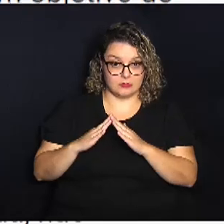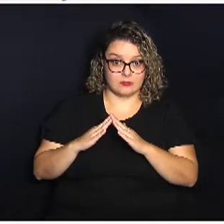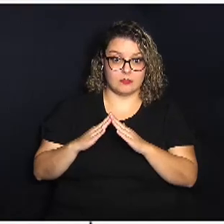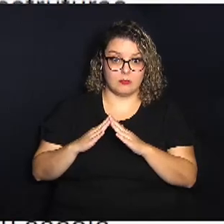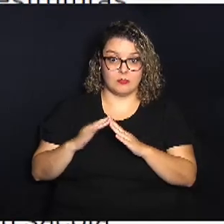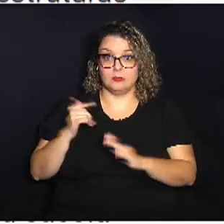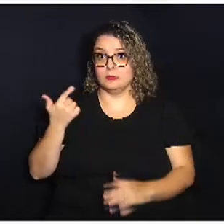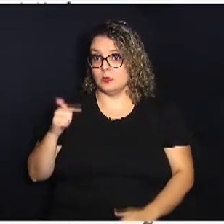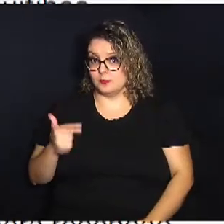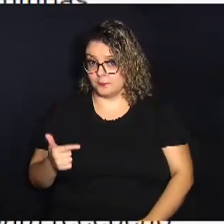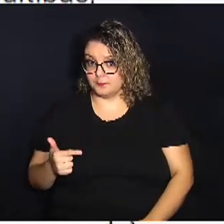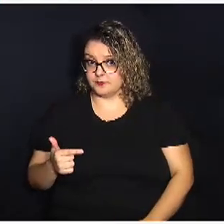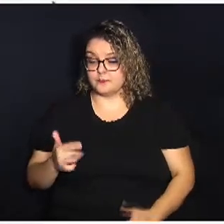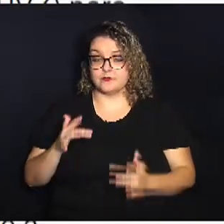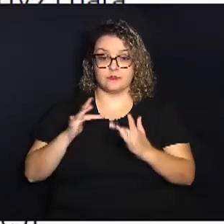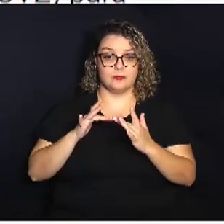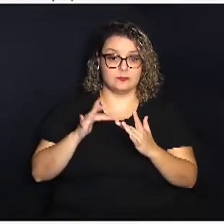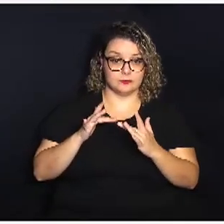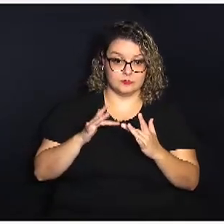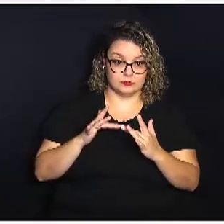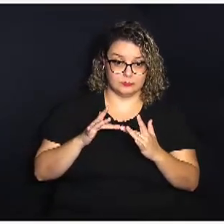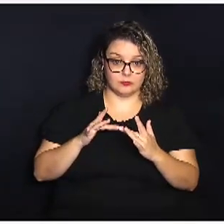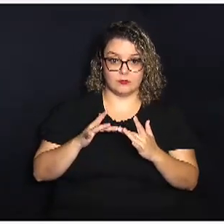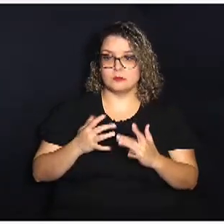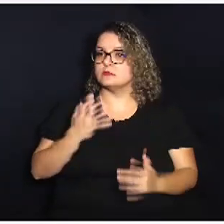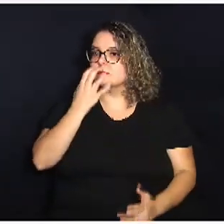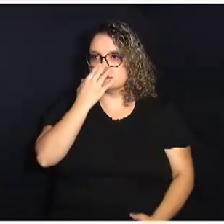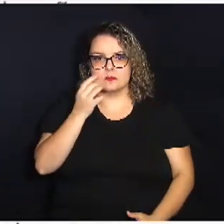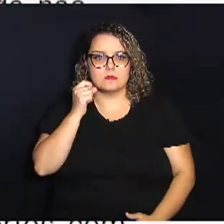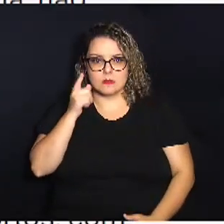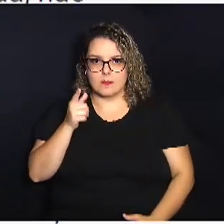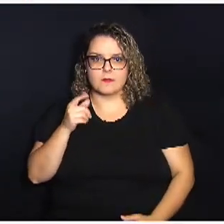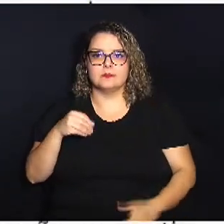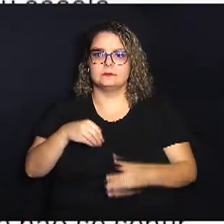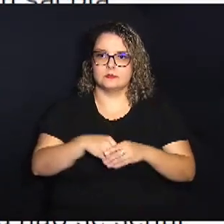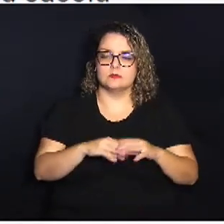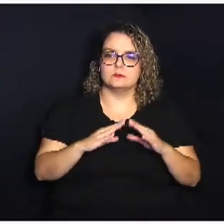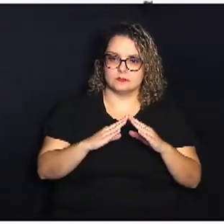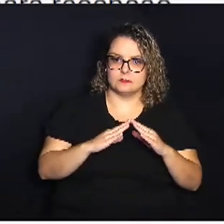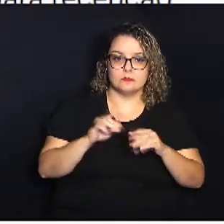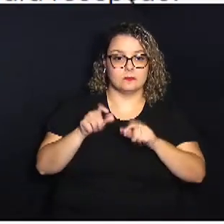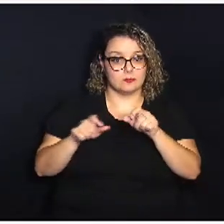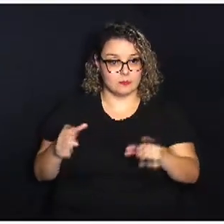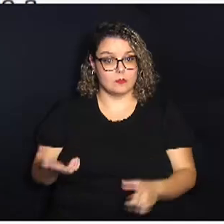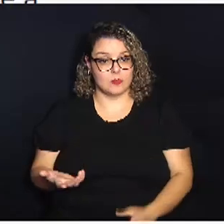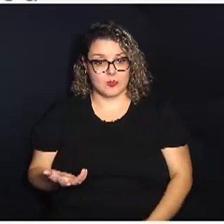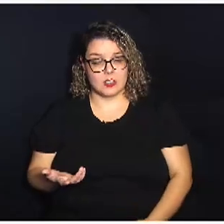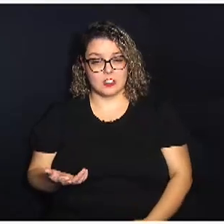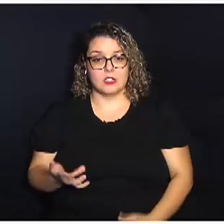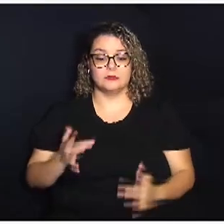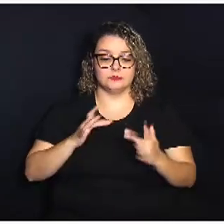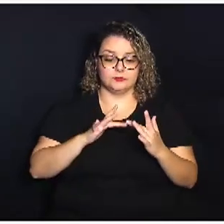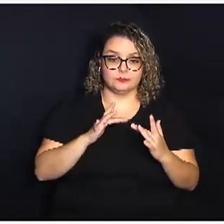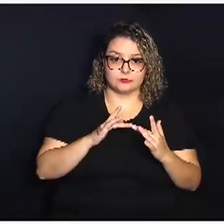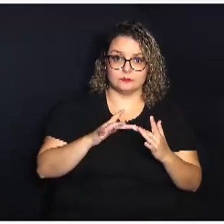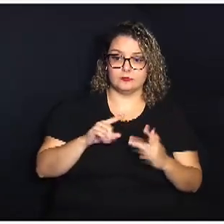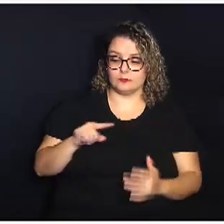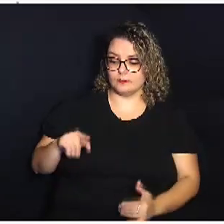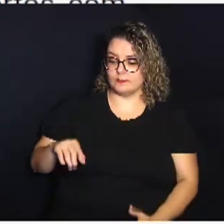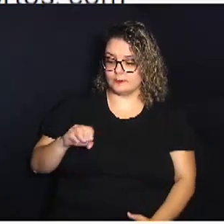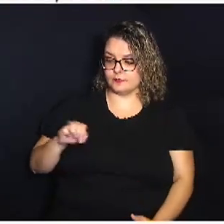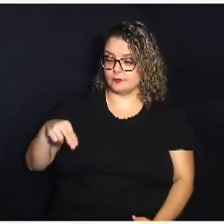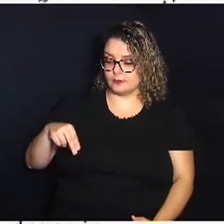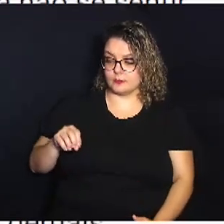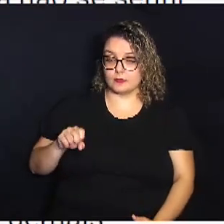não tenha tido contato com um cão ou gato, animais domésticos e com pessoas, entrar em contato com a zoonoses e aí